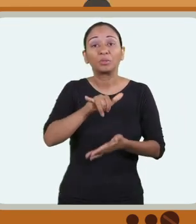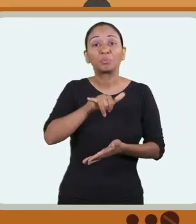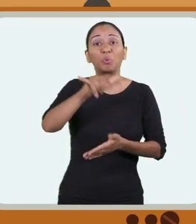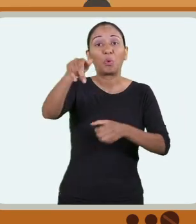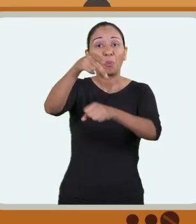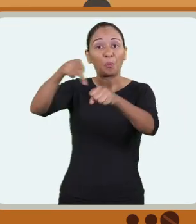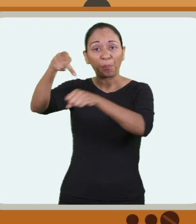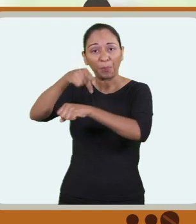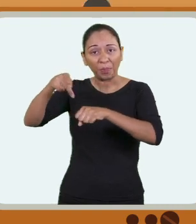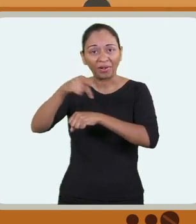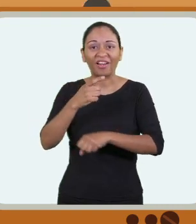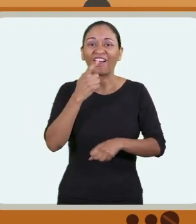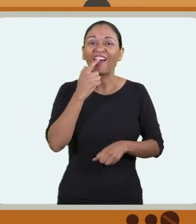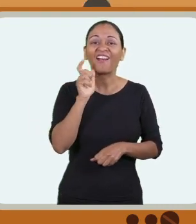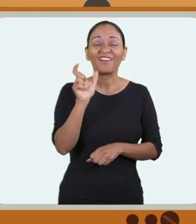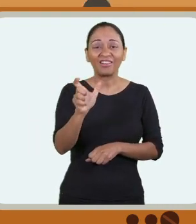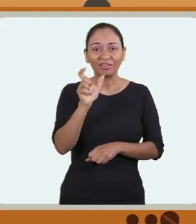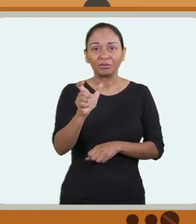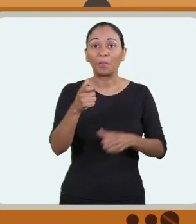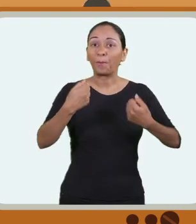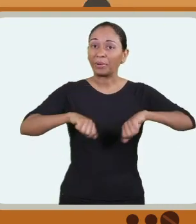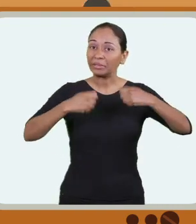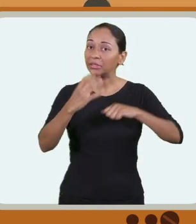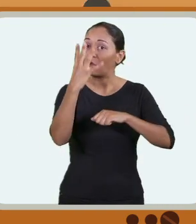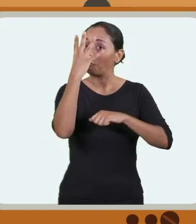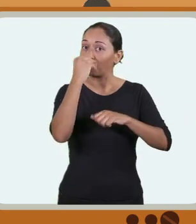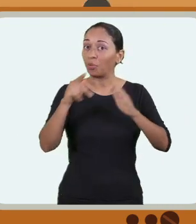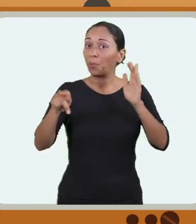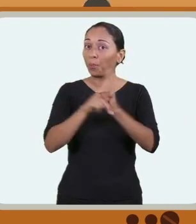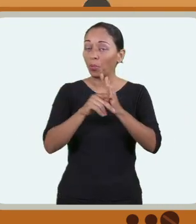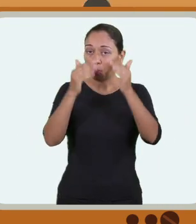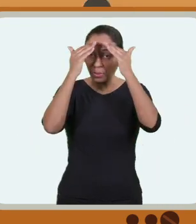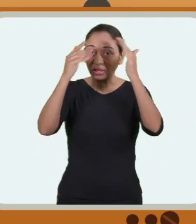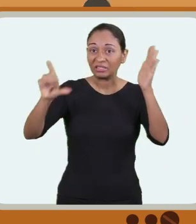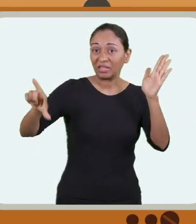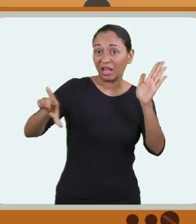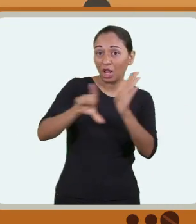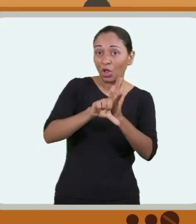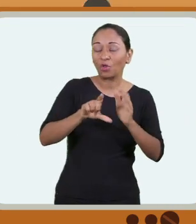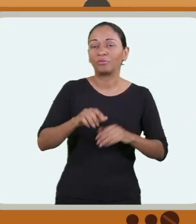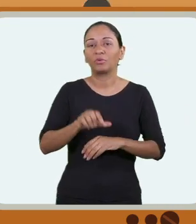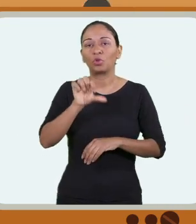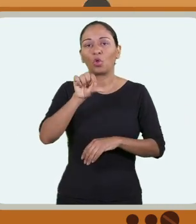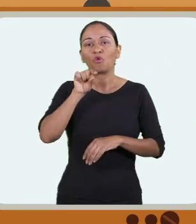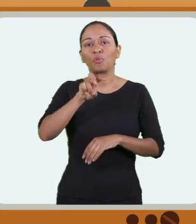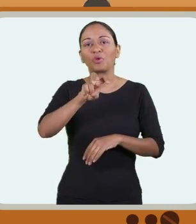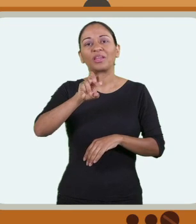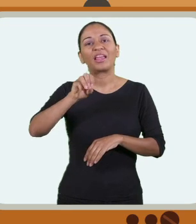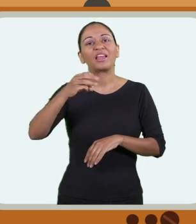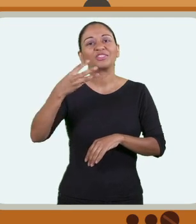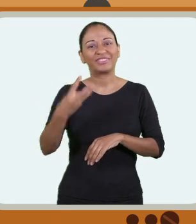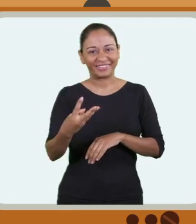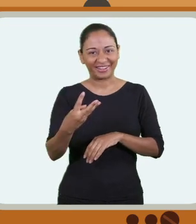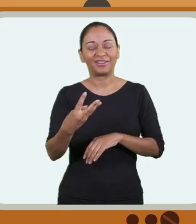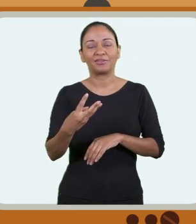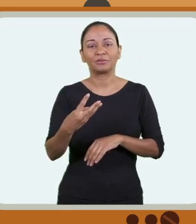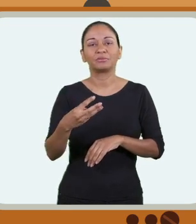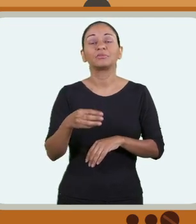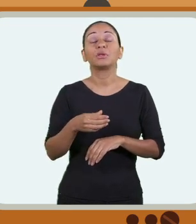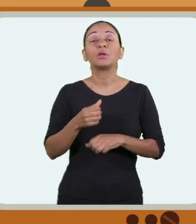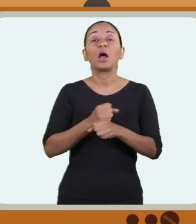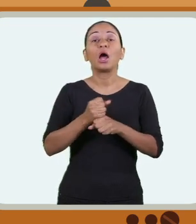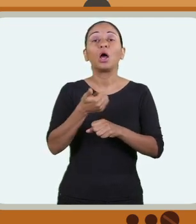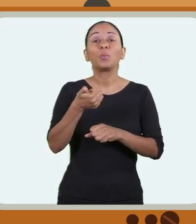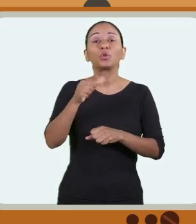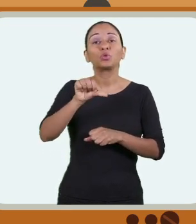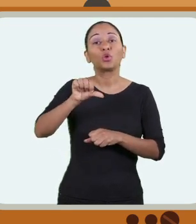Passaporte. Carteira Nacional de Habilitação com Fotografia, na forma da Lei nº 9.503, de 23 de setembro